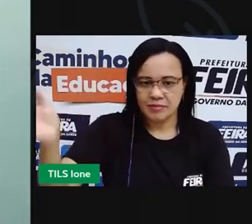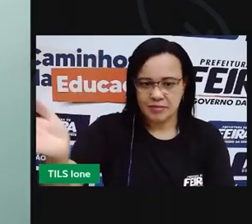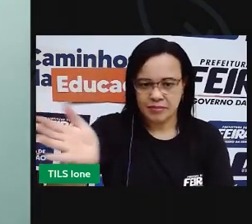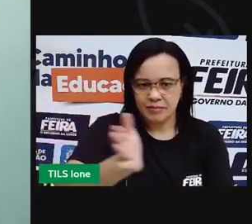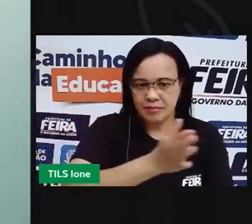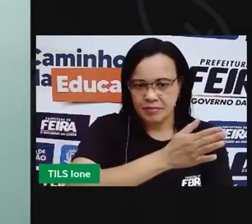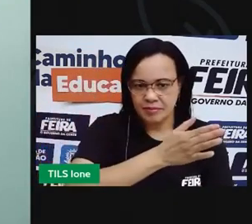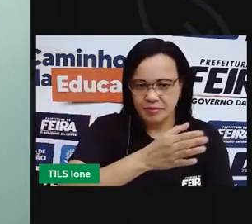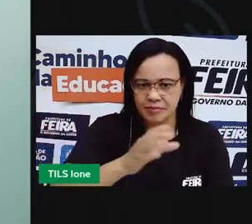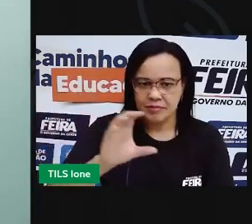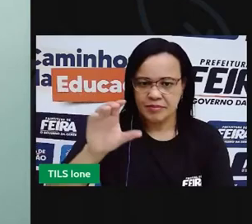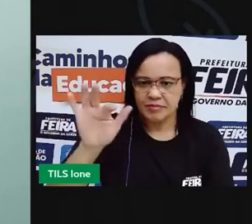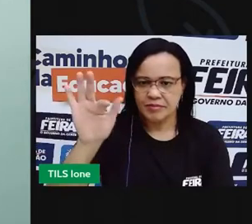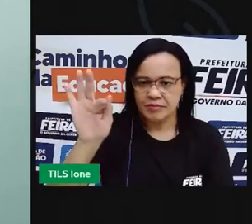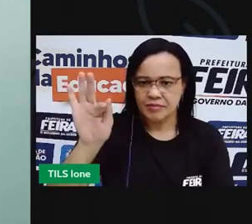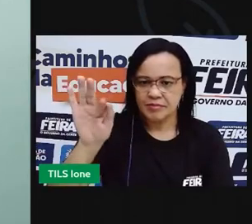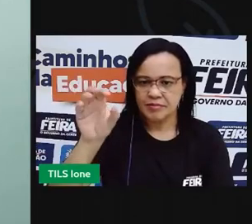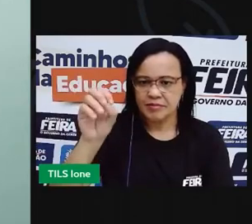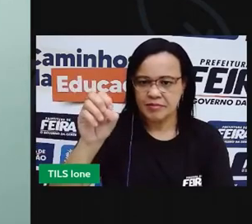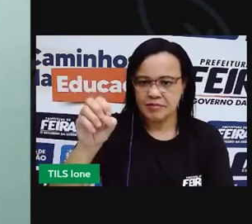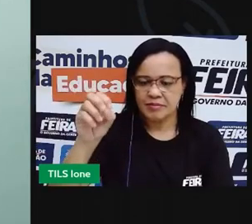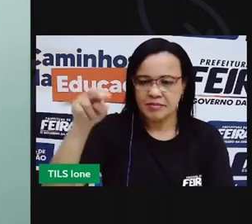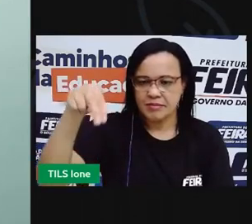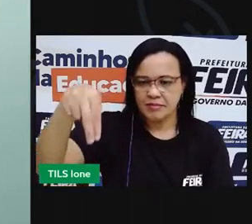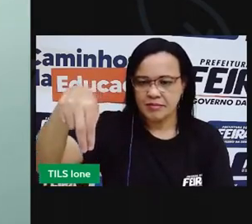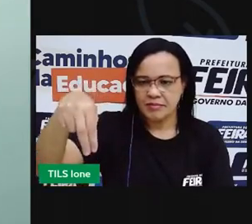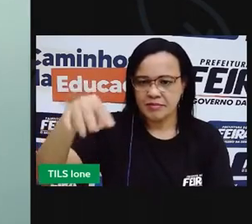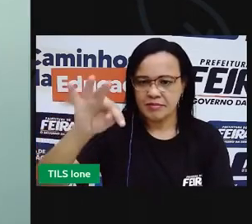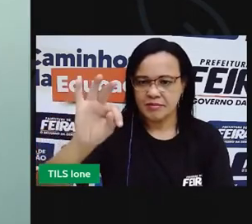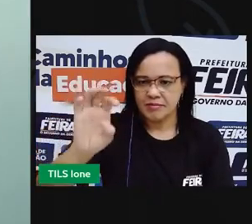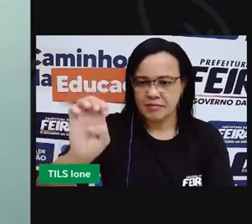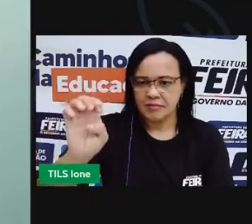livro. Todos os dedinhos. Tá certo?